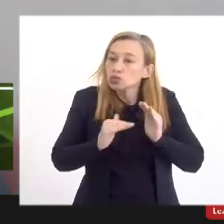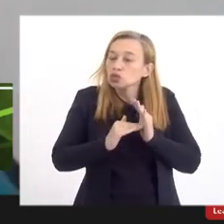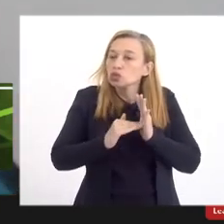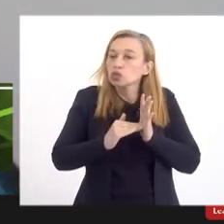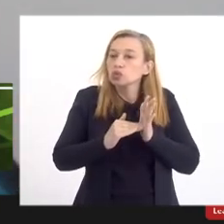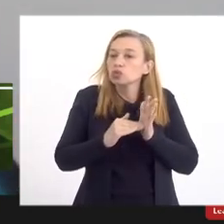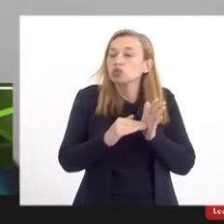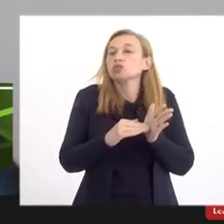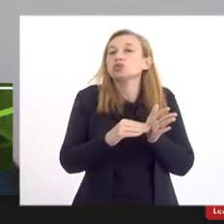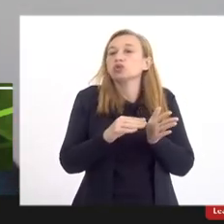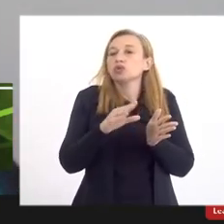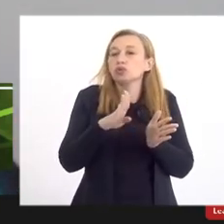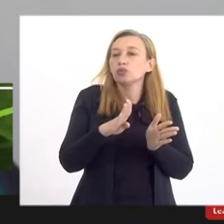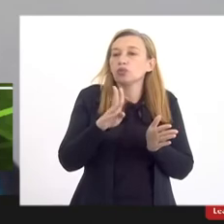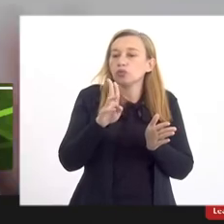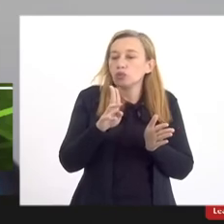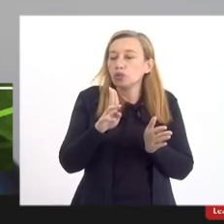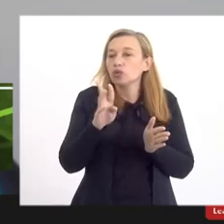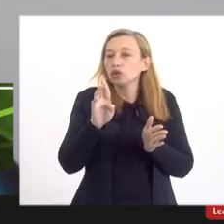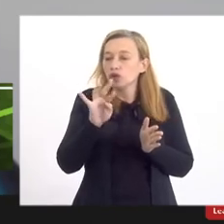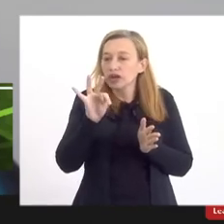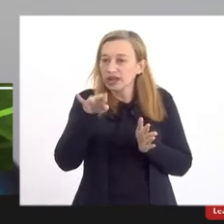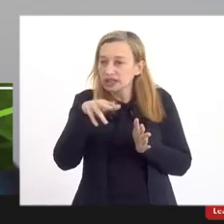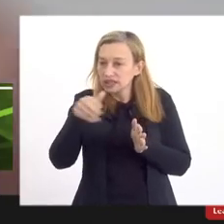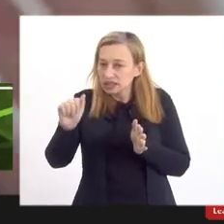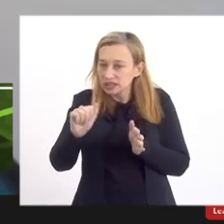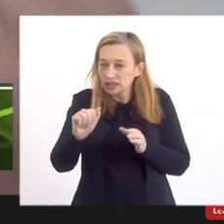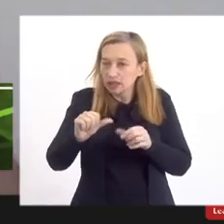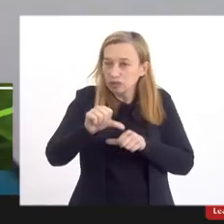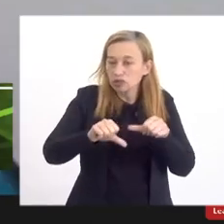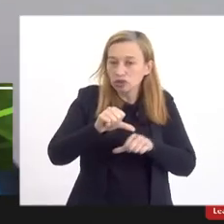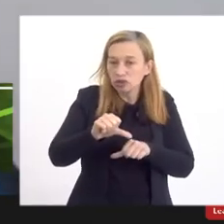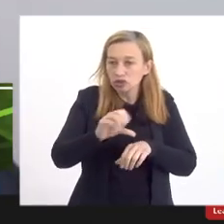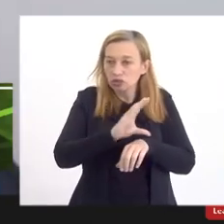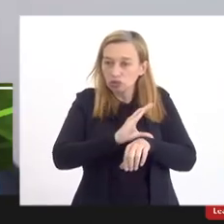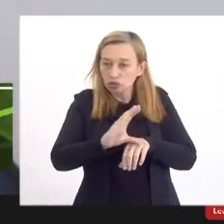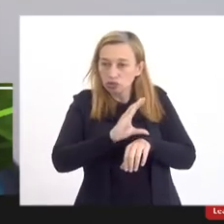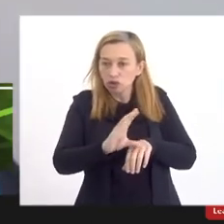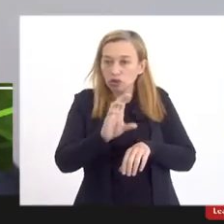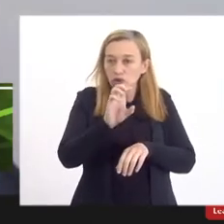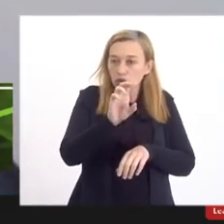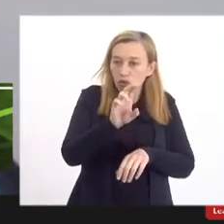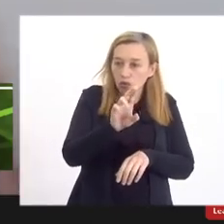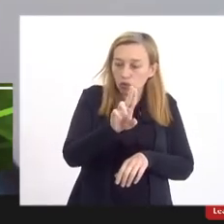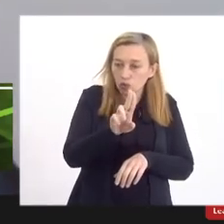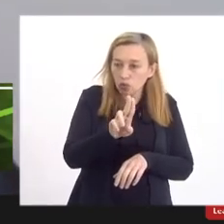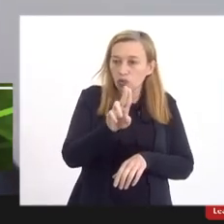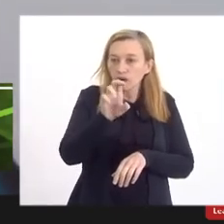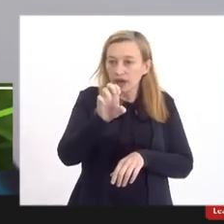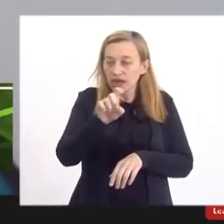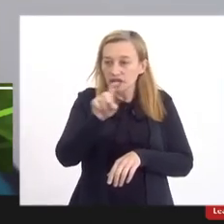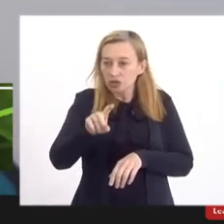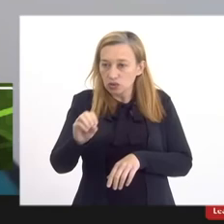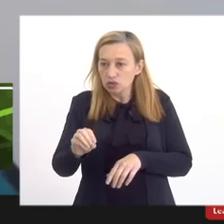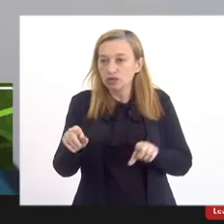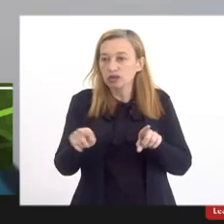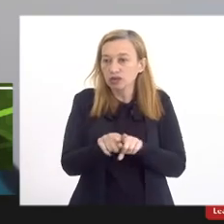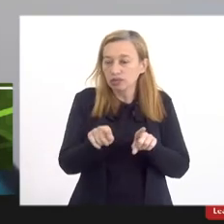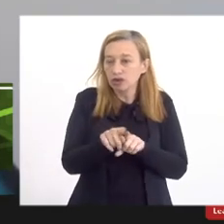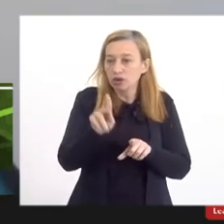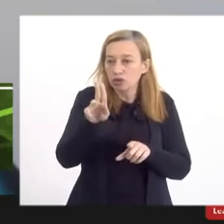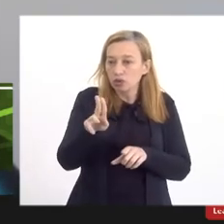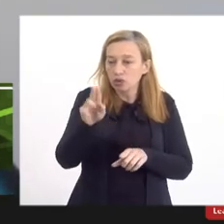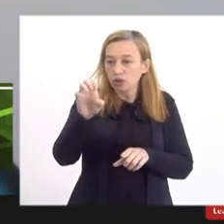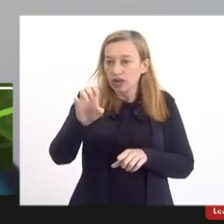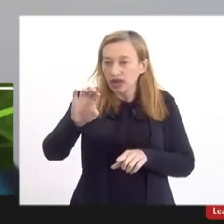burocracia da mudança dos cursos de UESO para UERJ então vai passar outra vez pelo nosso